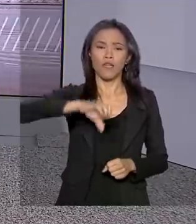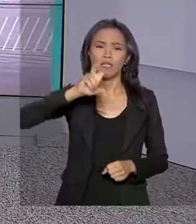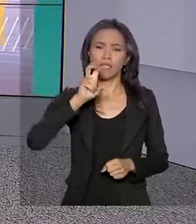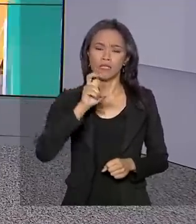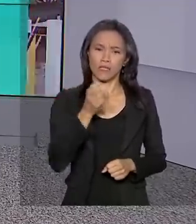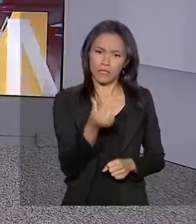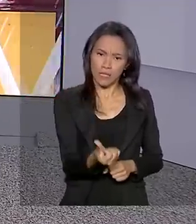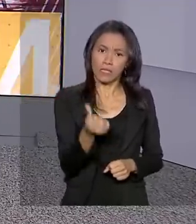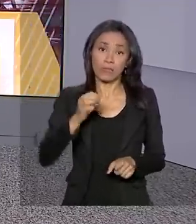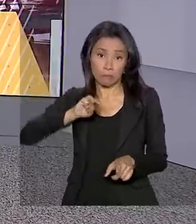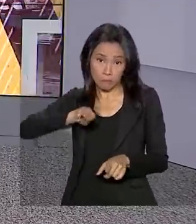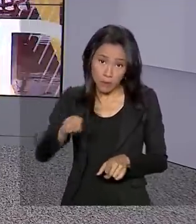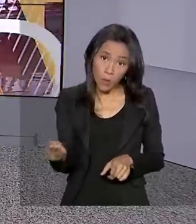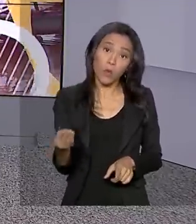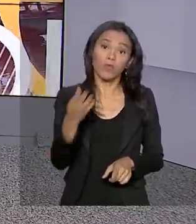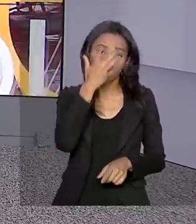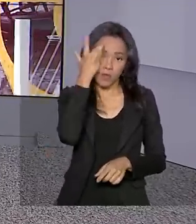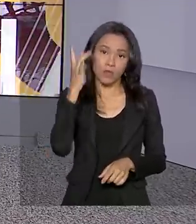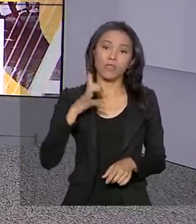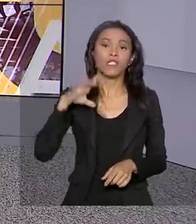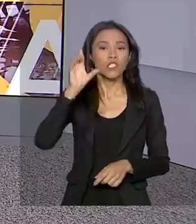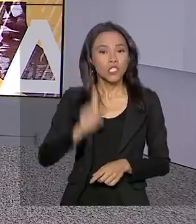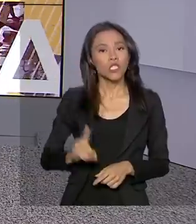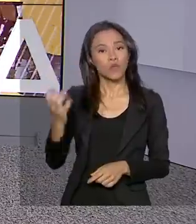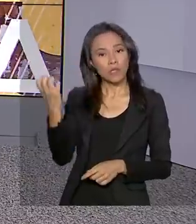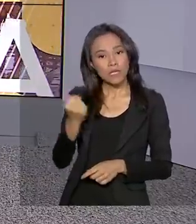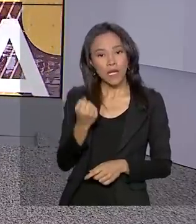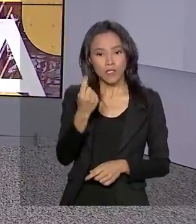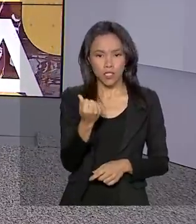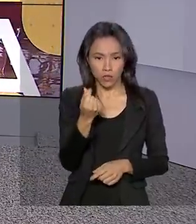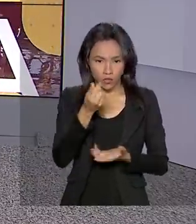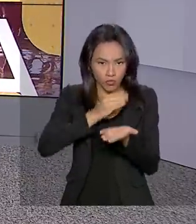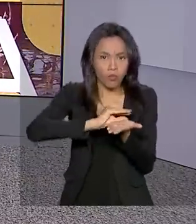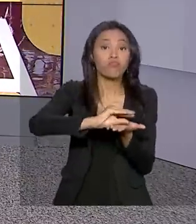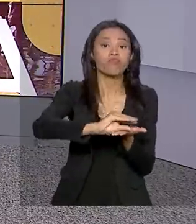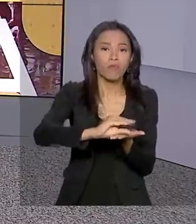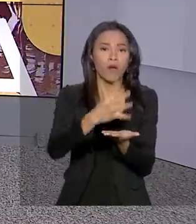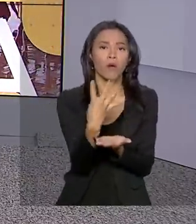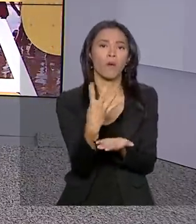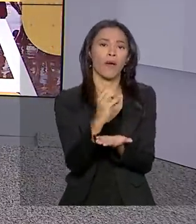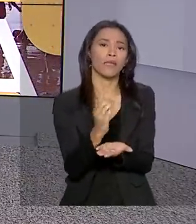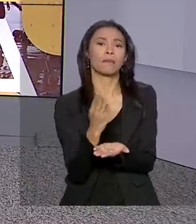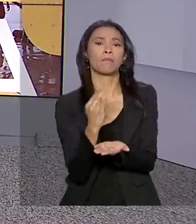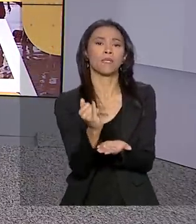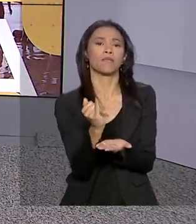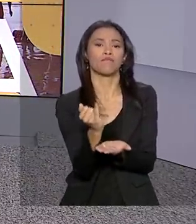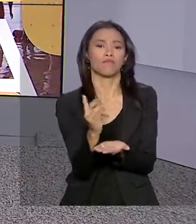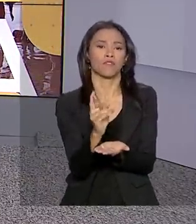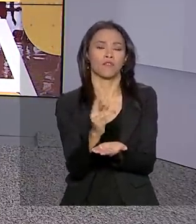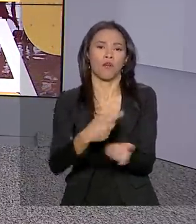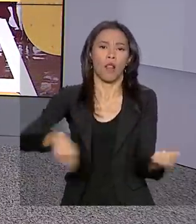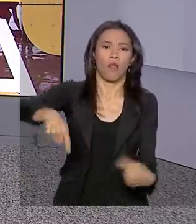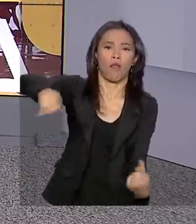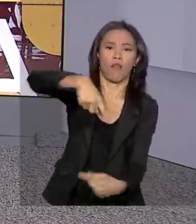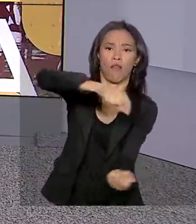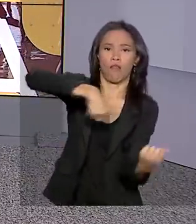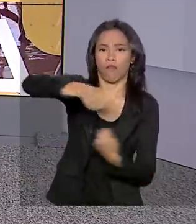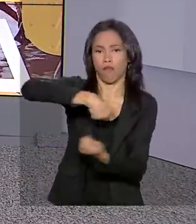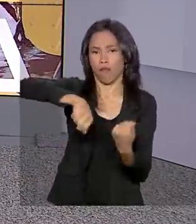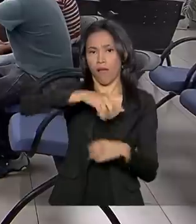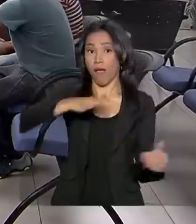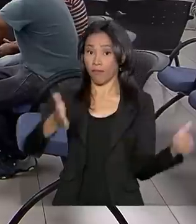de pessoas têm direito a esse saque. Serão injetados na economia 40 bilhões de reais até dezembro deste ano.